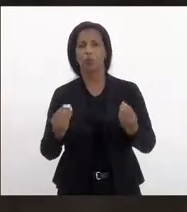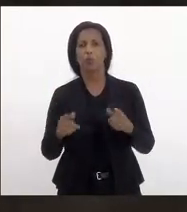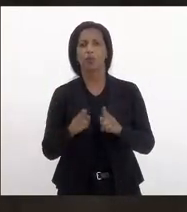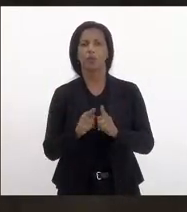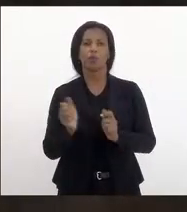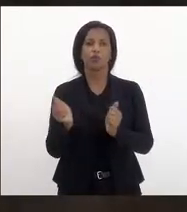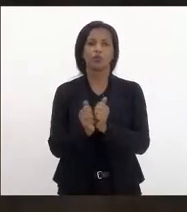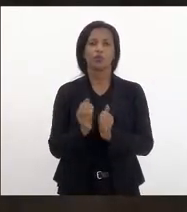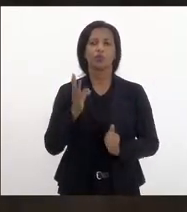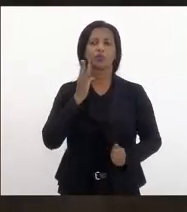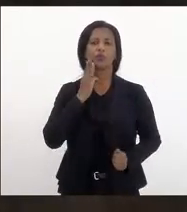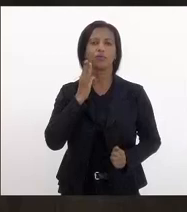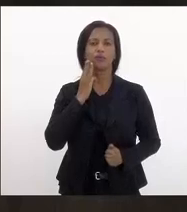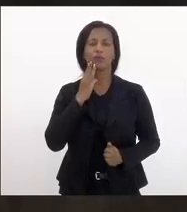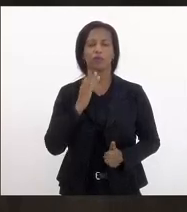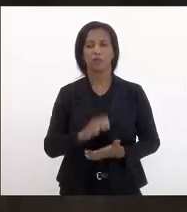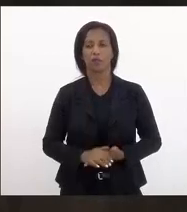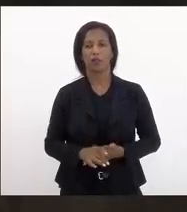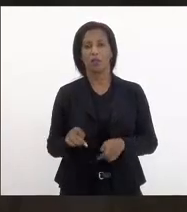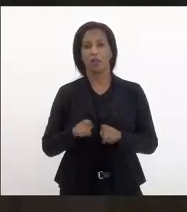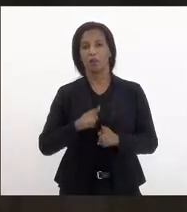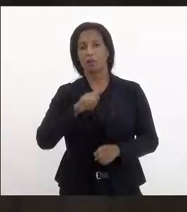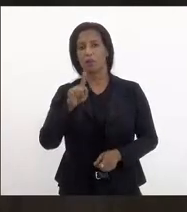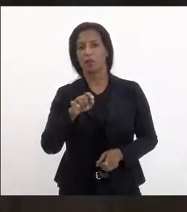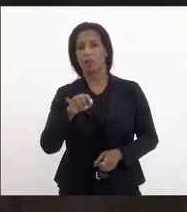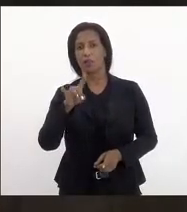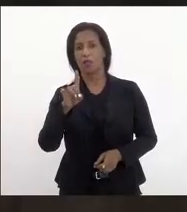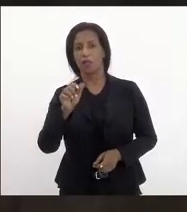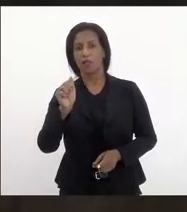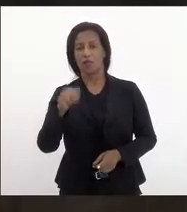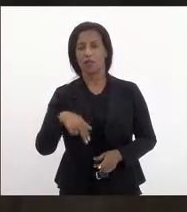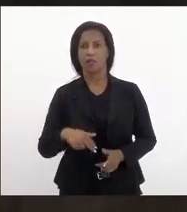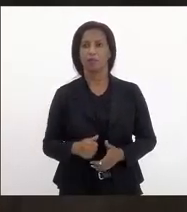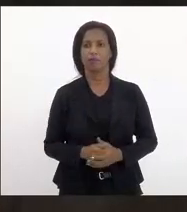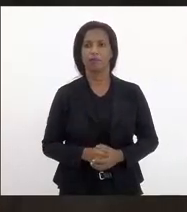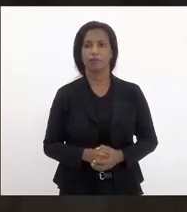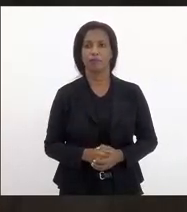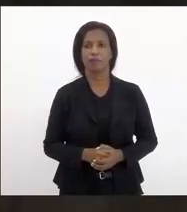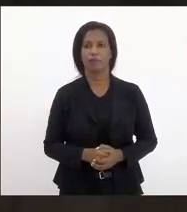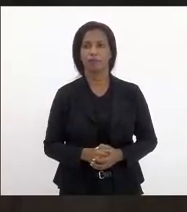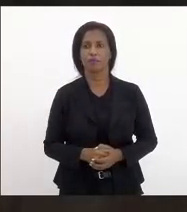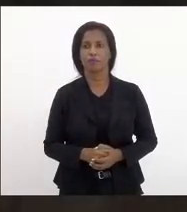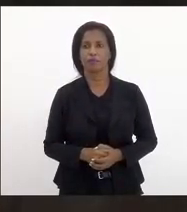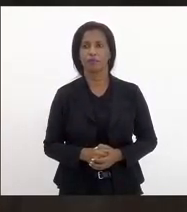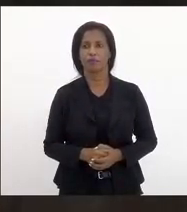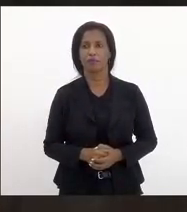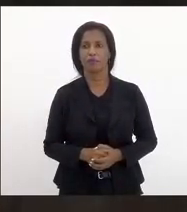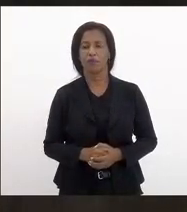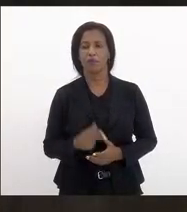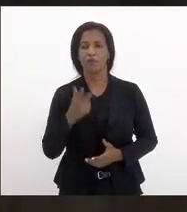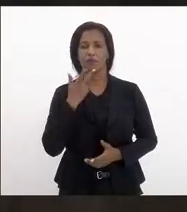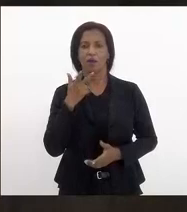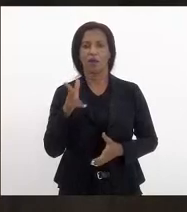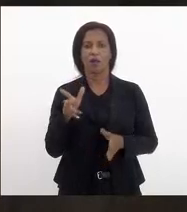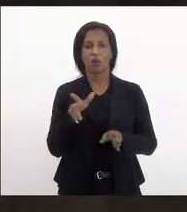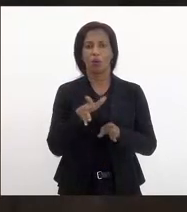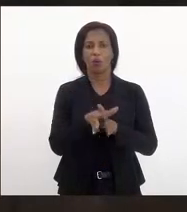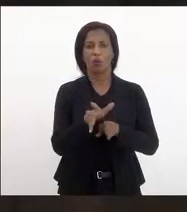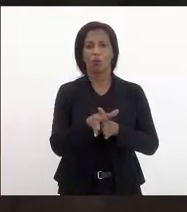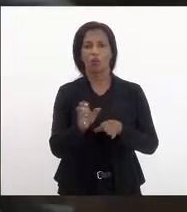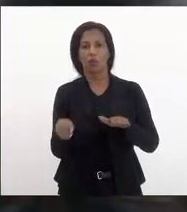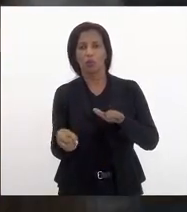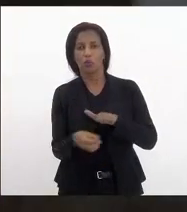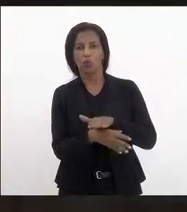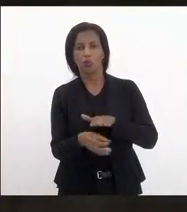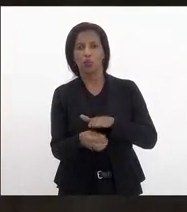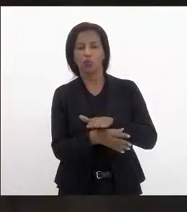deputado Valdeque Carneiro, com a deputada Zeidã, que diz respeito à criação do Conselho do Fundo Estadual de